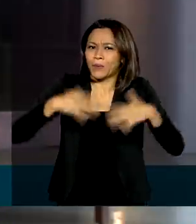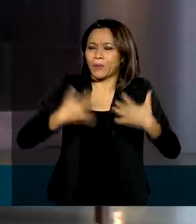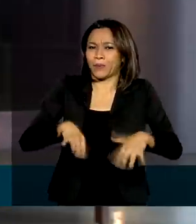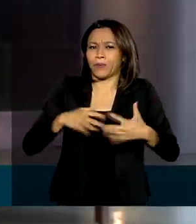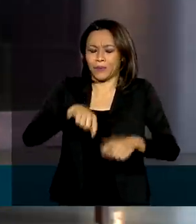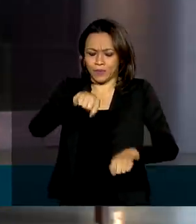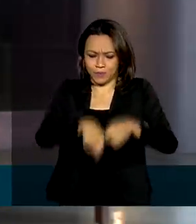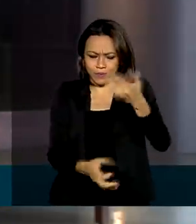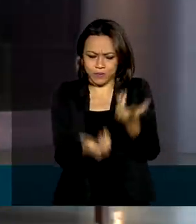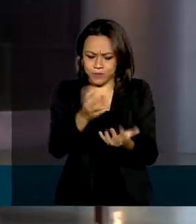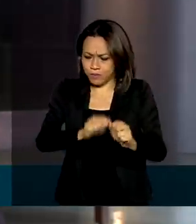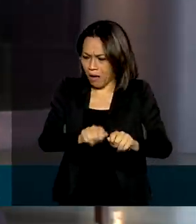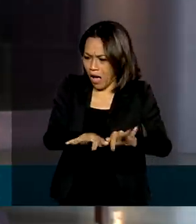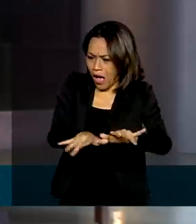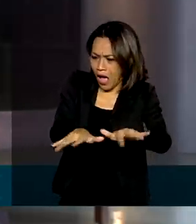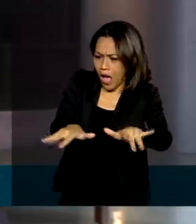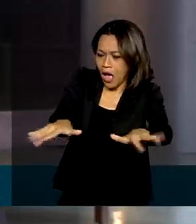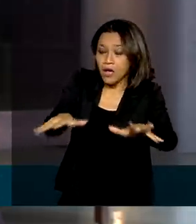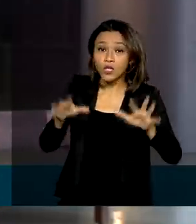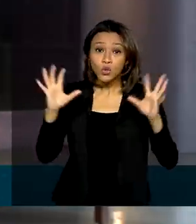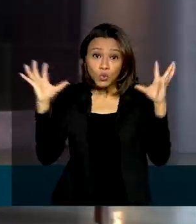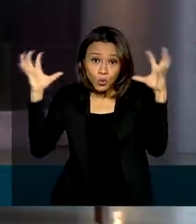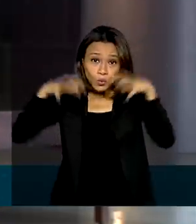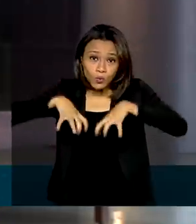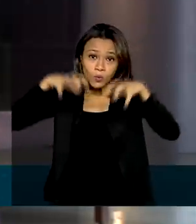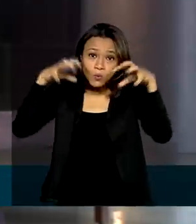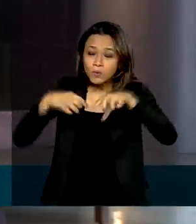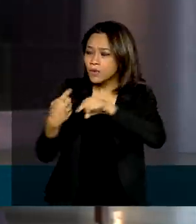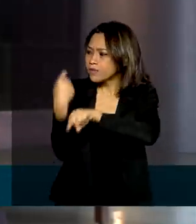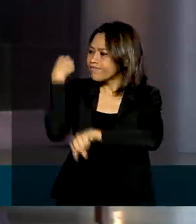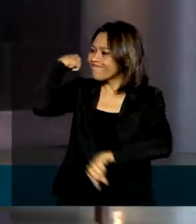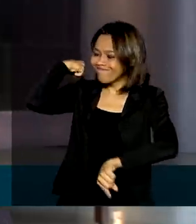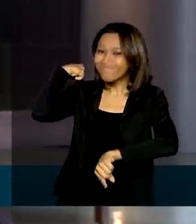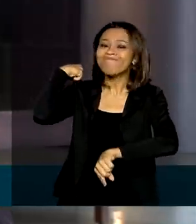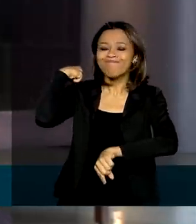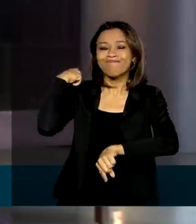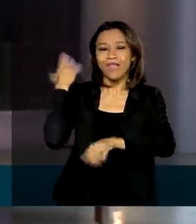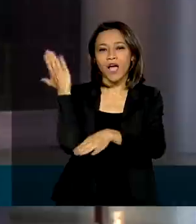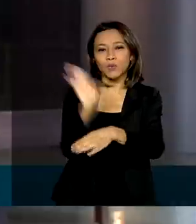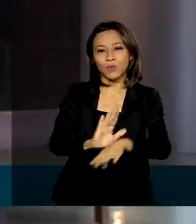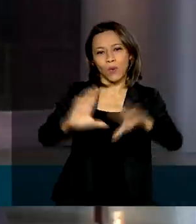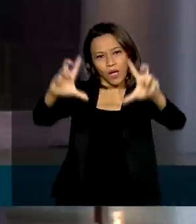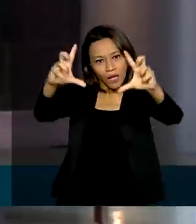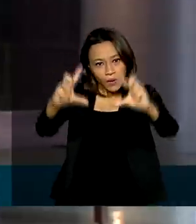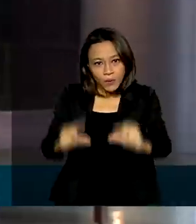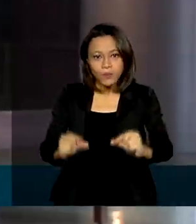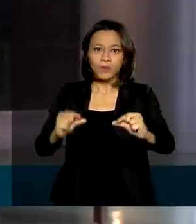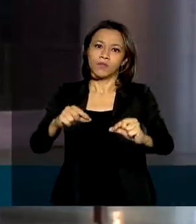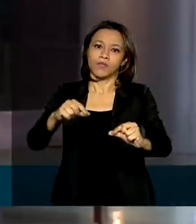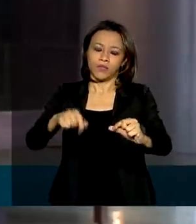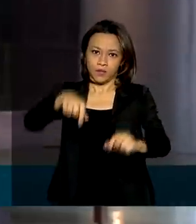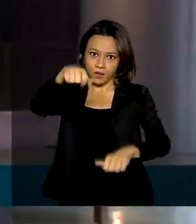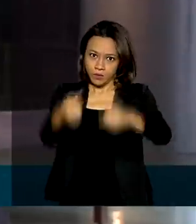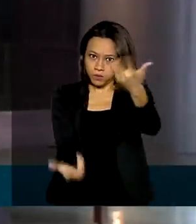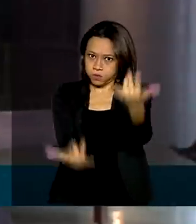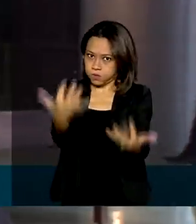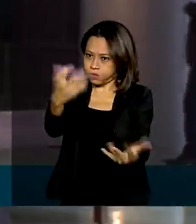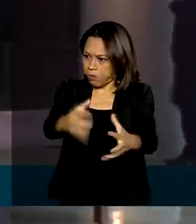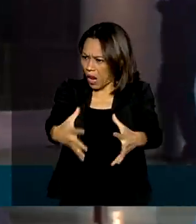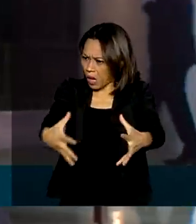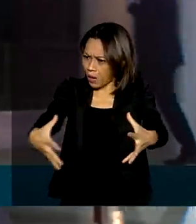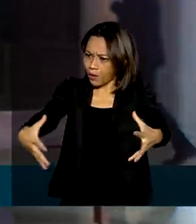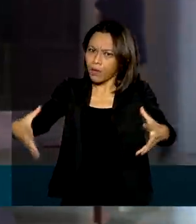propagação dos incêndios. A chuva que caiu no fim de semana ajudou a amenizar a situação, a diminuir a velocidade de